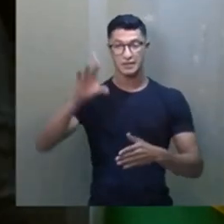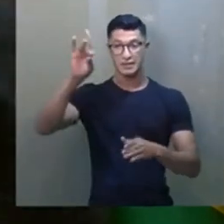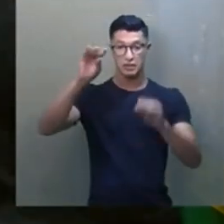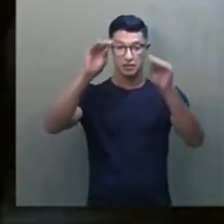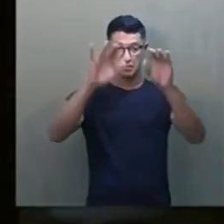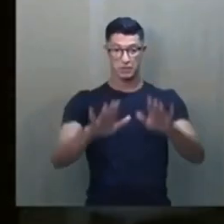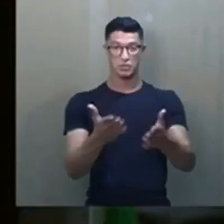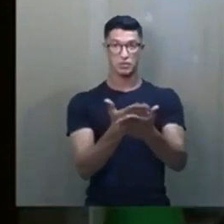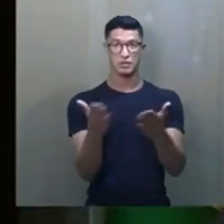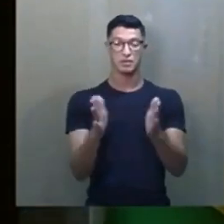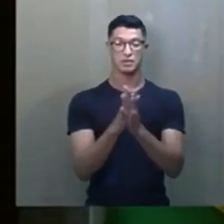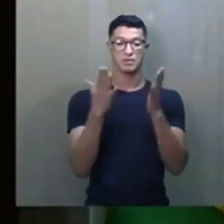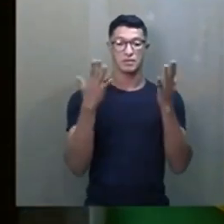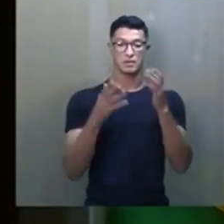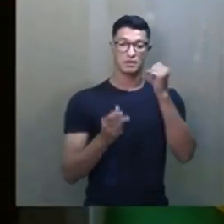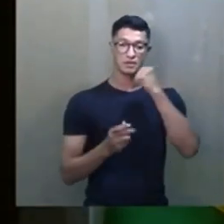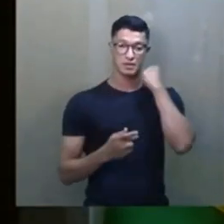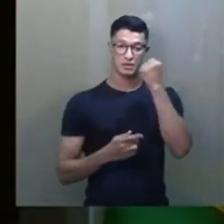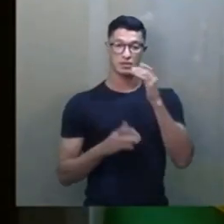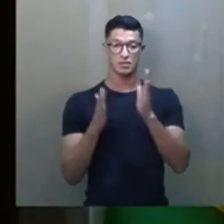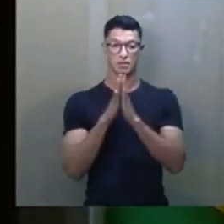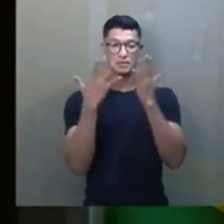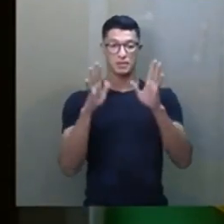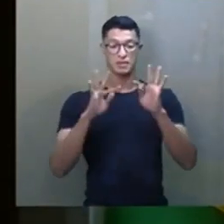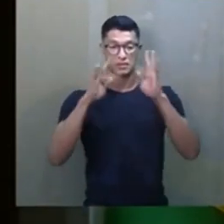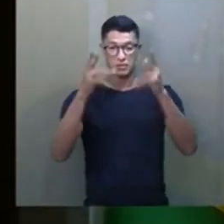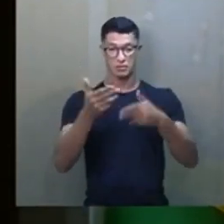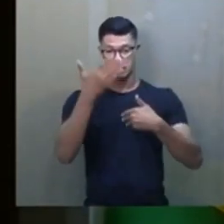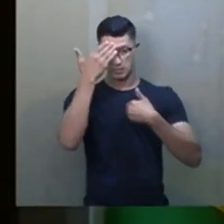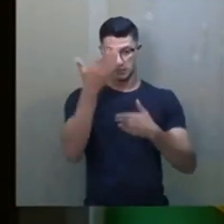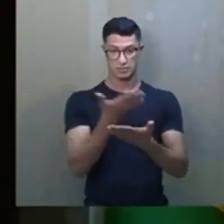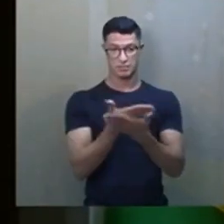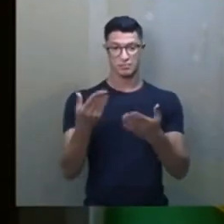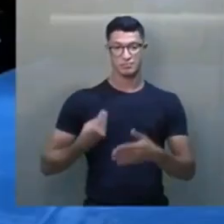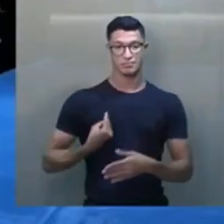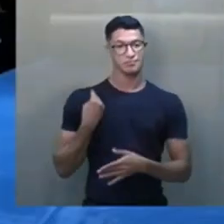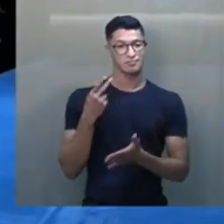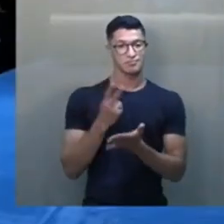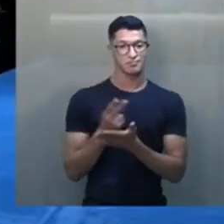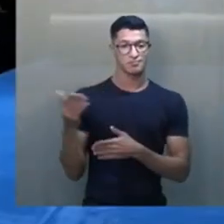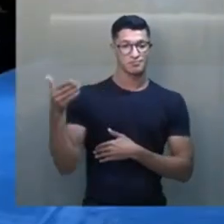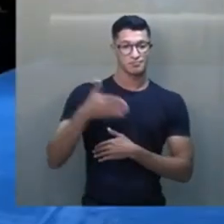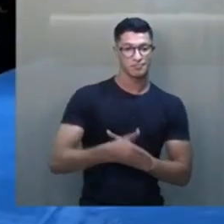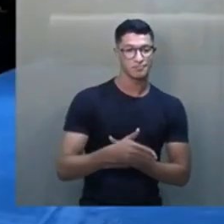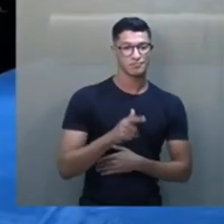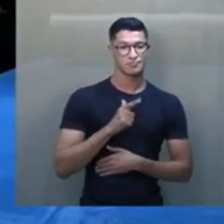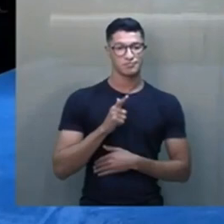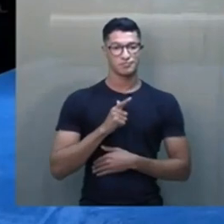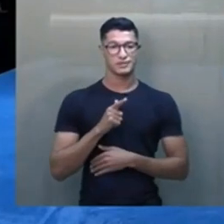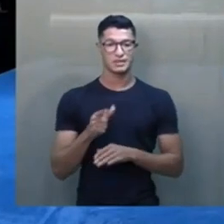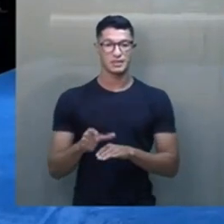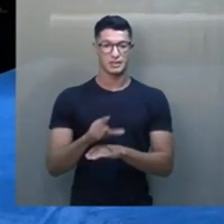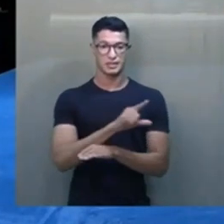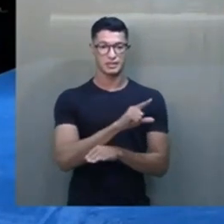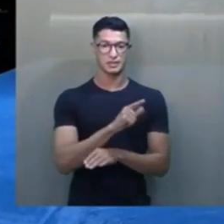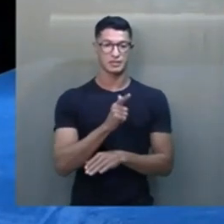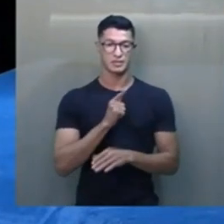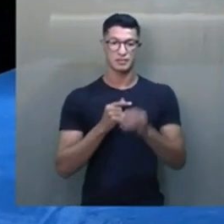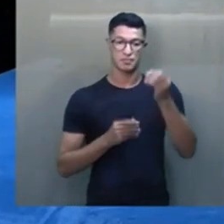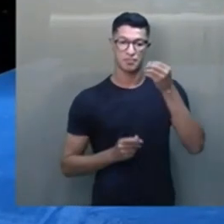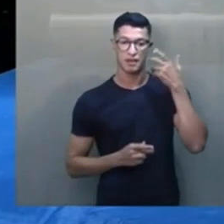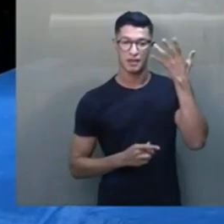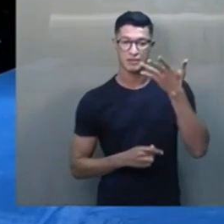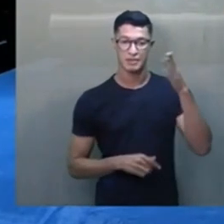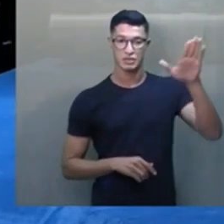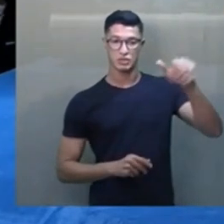abençoe, parabéns, senador, parabéns a todos. Agradeço a todos que vieram, mesmo com tanto pouca antecedência, os palestrantes